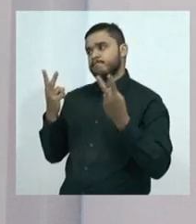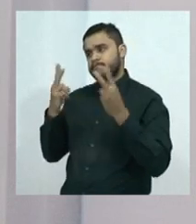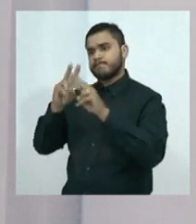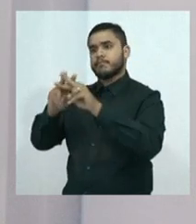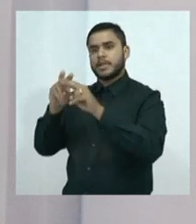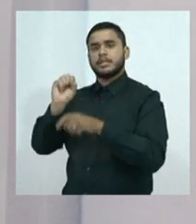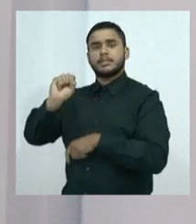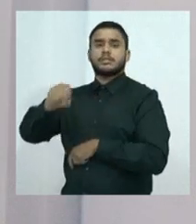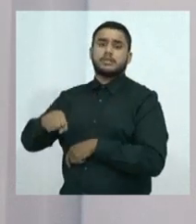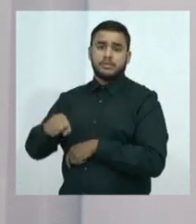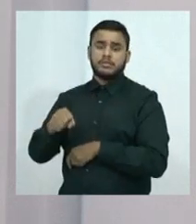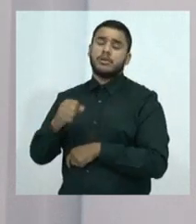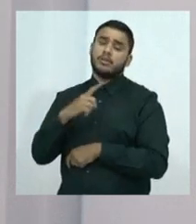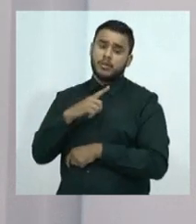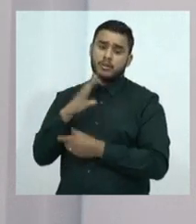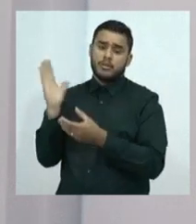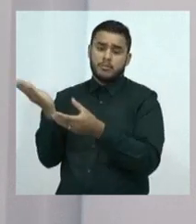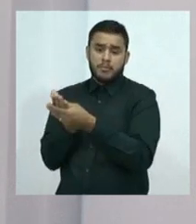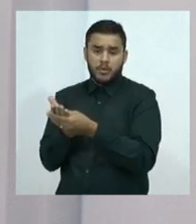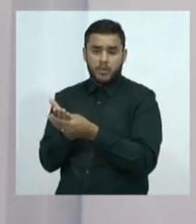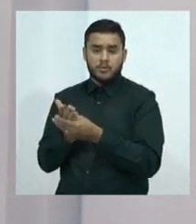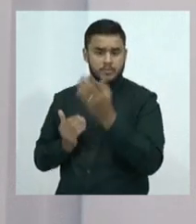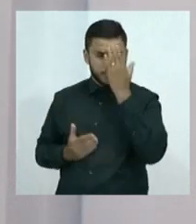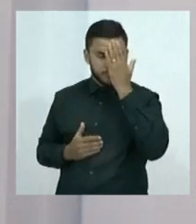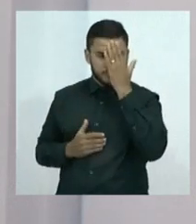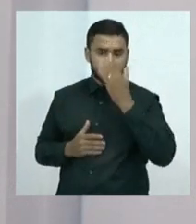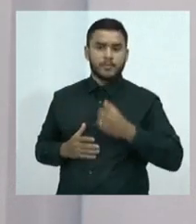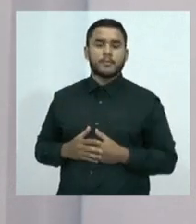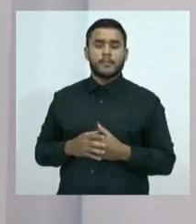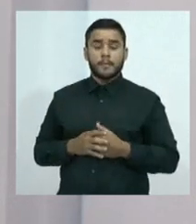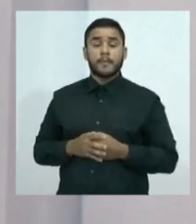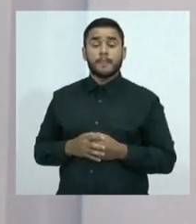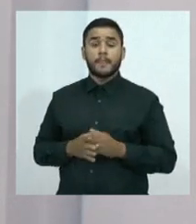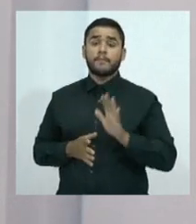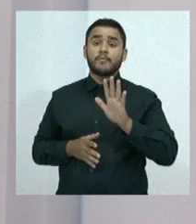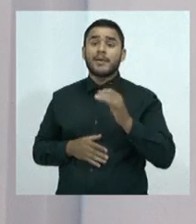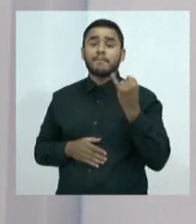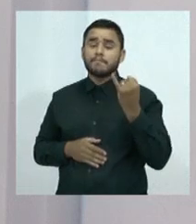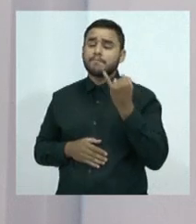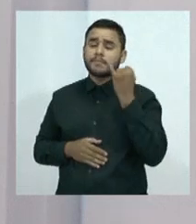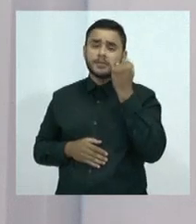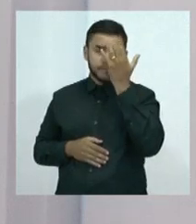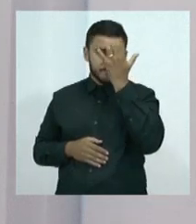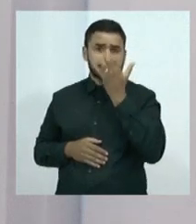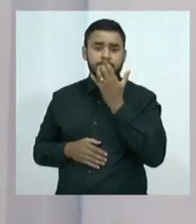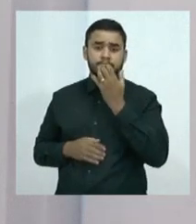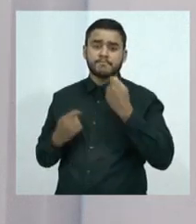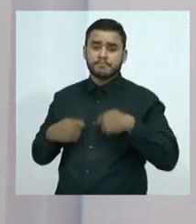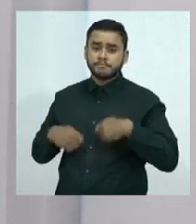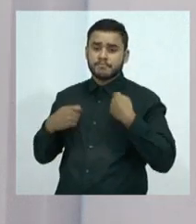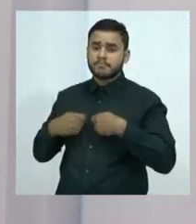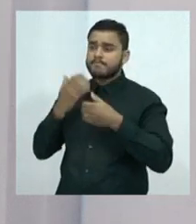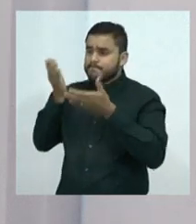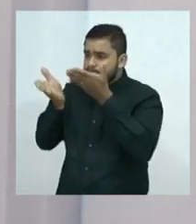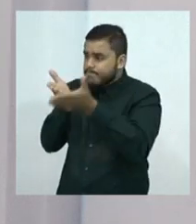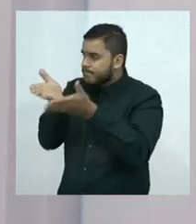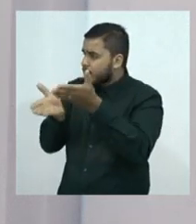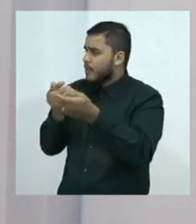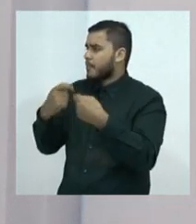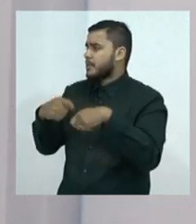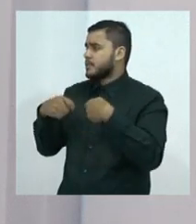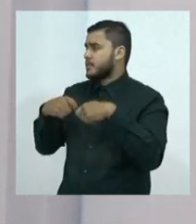devem ser liberadas. Principalmente recomendações. Eu acho que é muito importante a questão de um tratamento realmente eficaz.